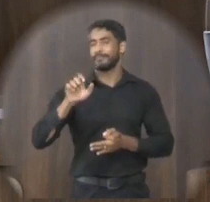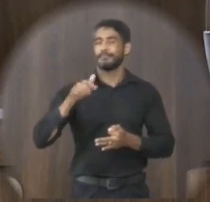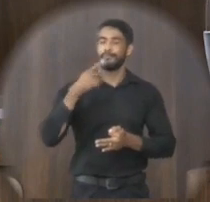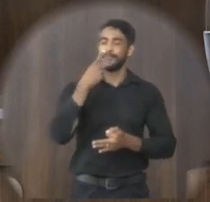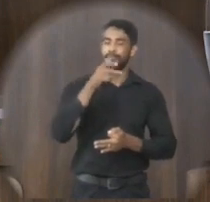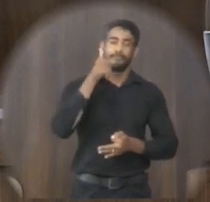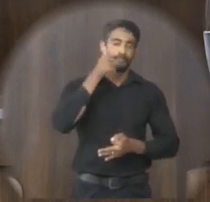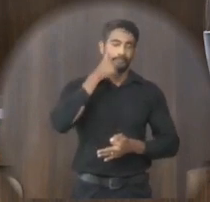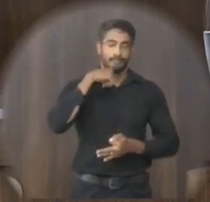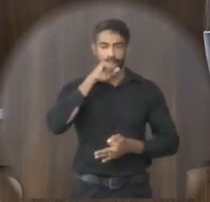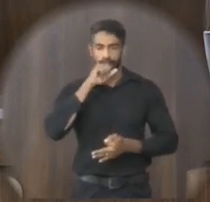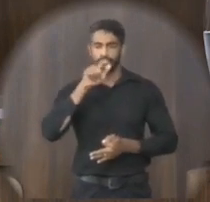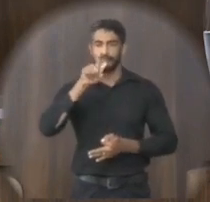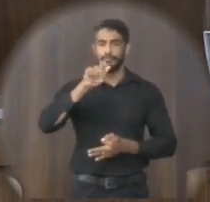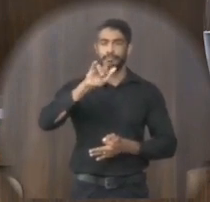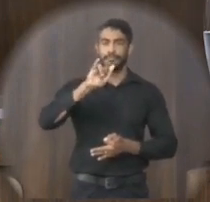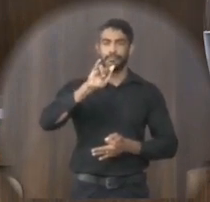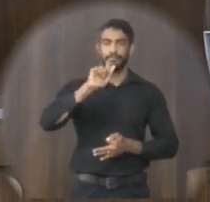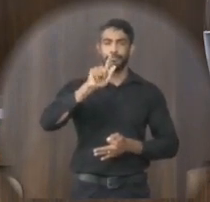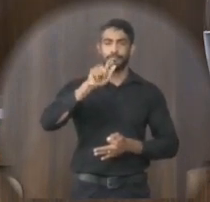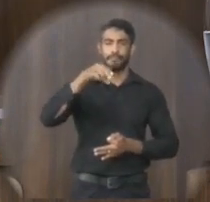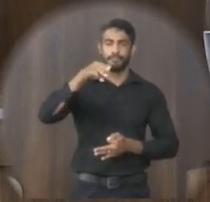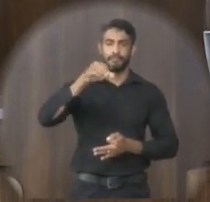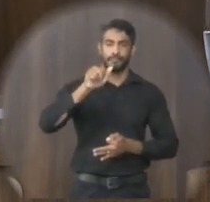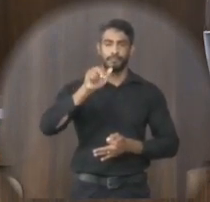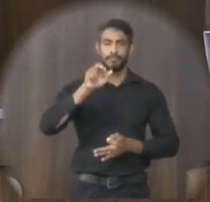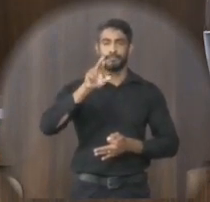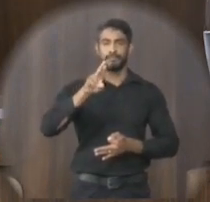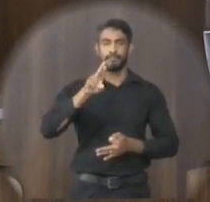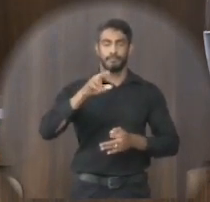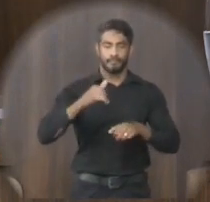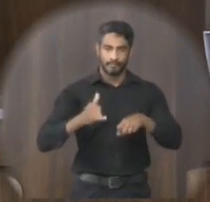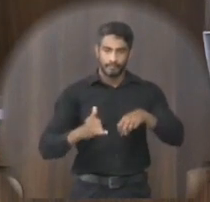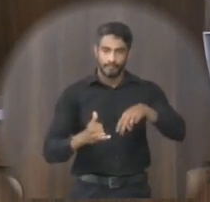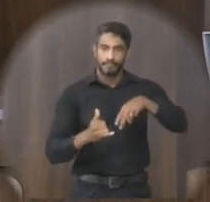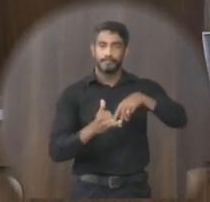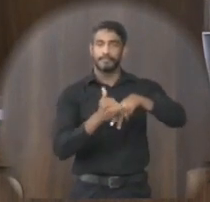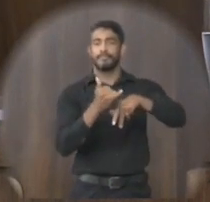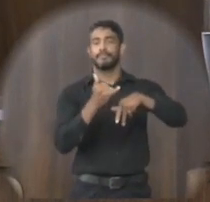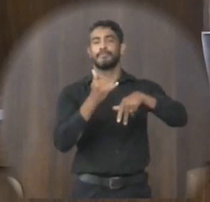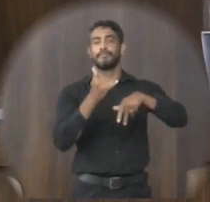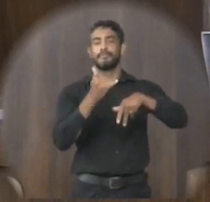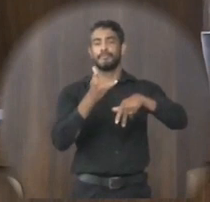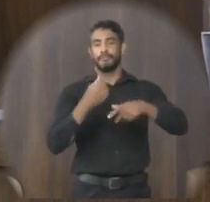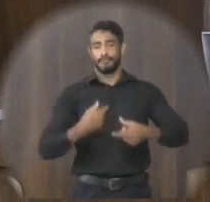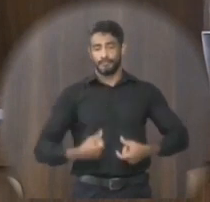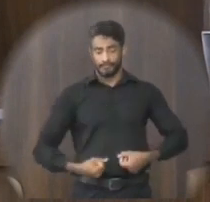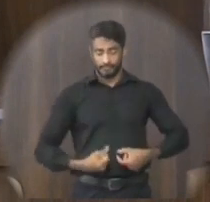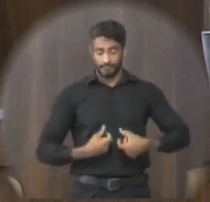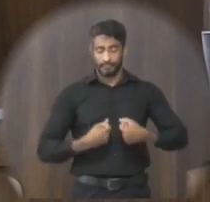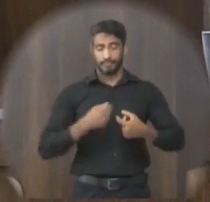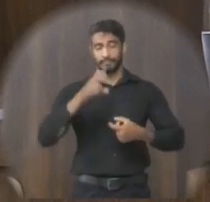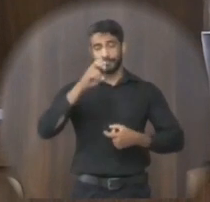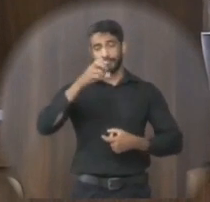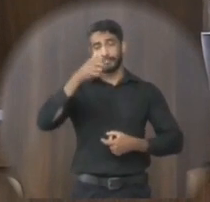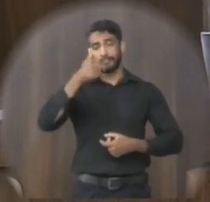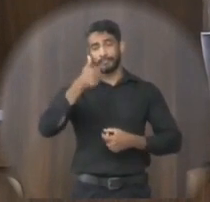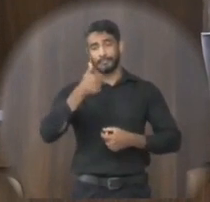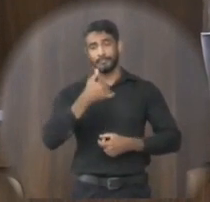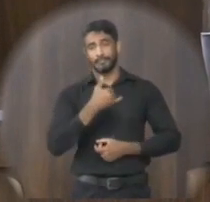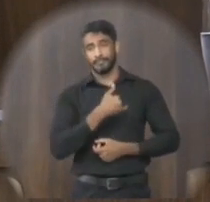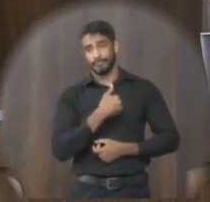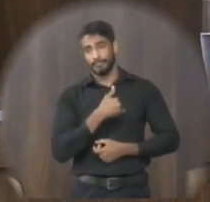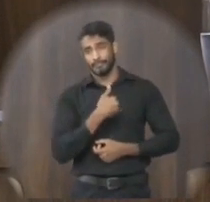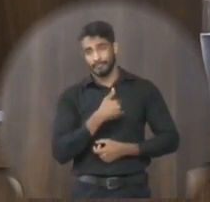o Gilmar uma pessoa muito nova foi vítima de um câncer aos 51 anos de idade e a Kelly